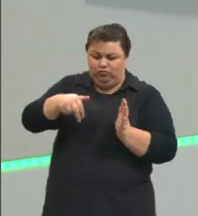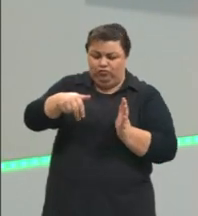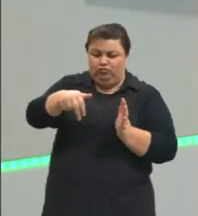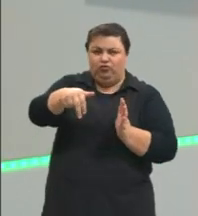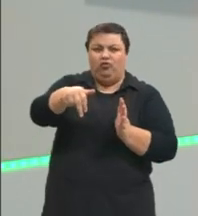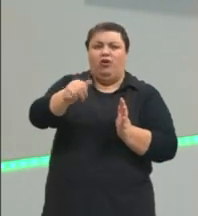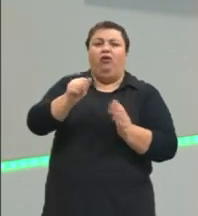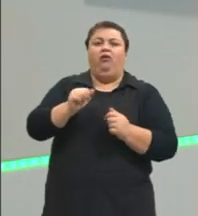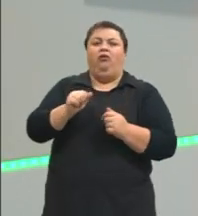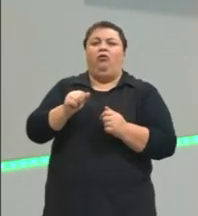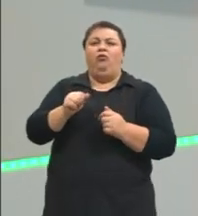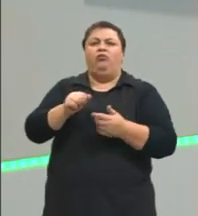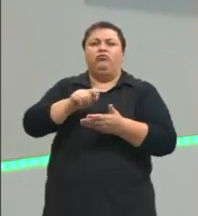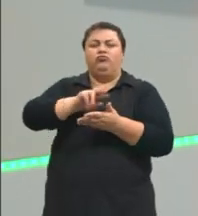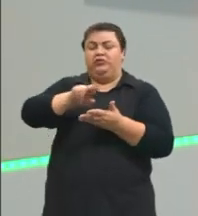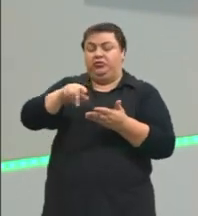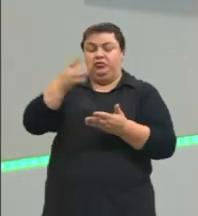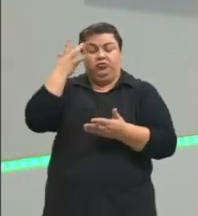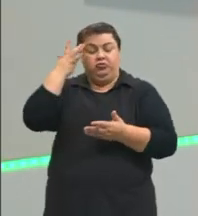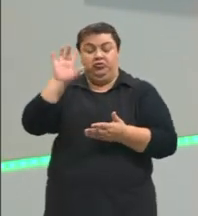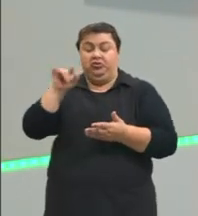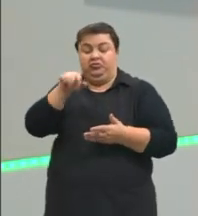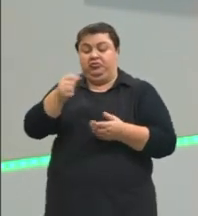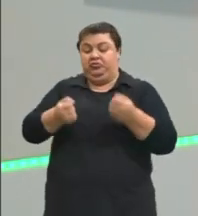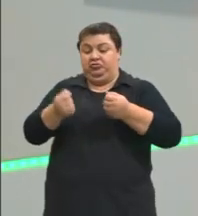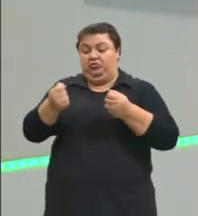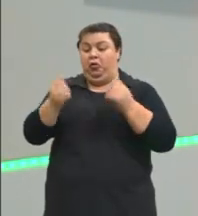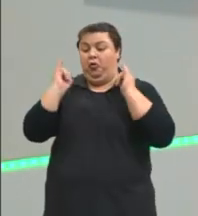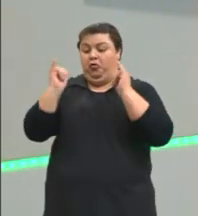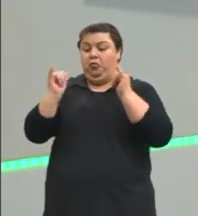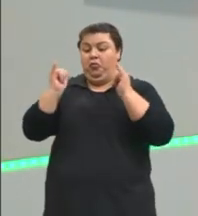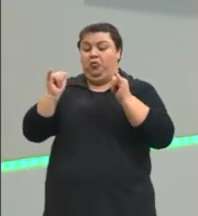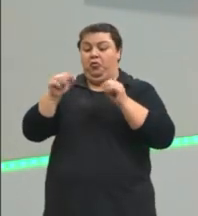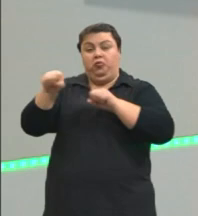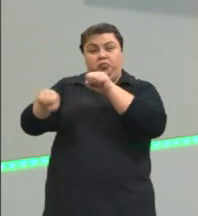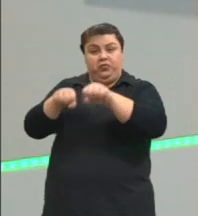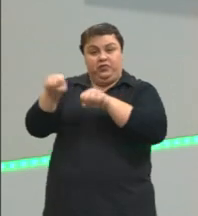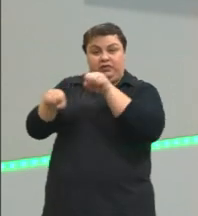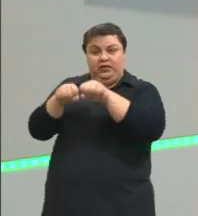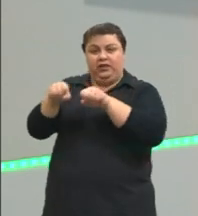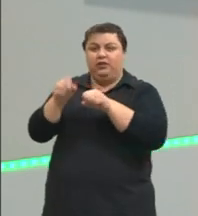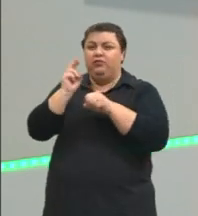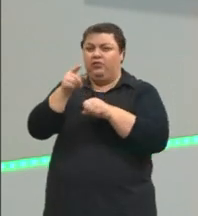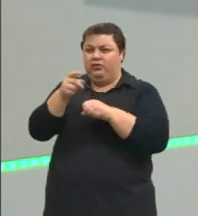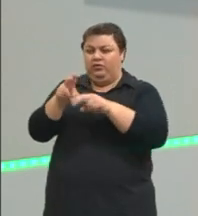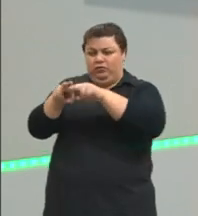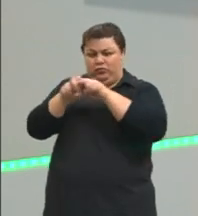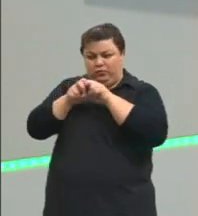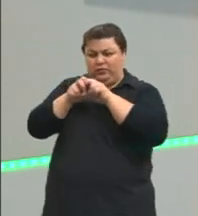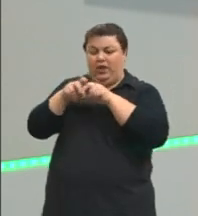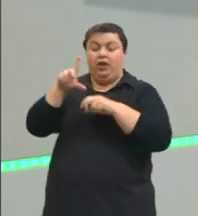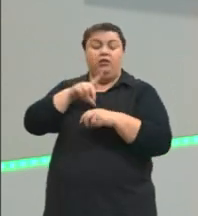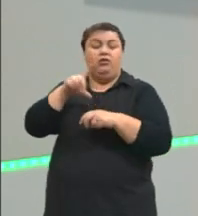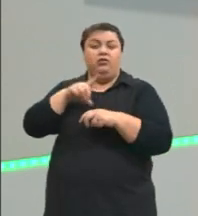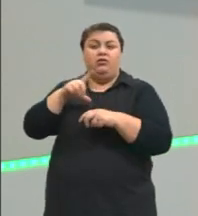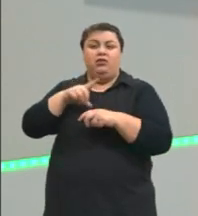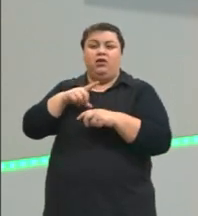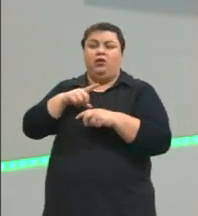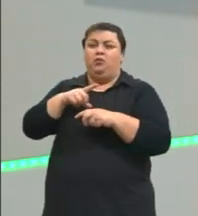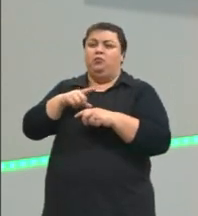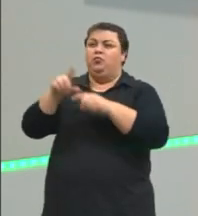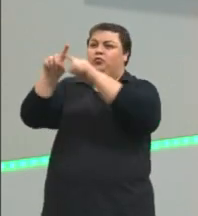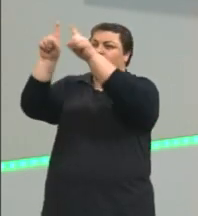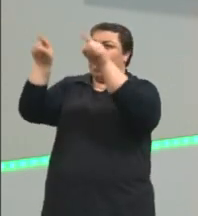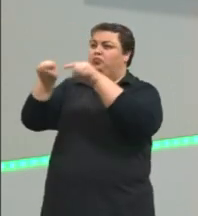anda, não sei se vocês andam de carro, de ônibus, de bicicleta, vocês devem observar. A gente tem placas, gente